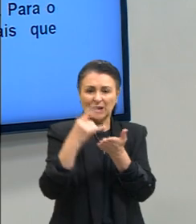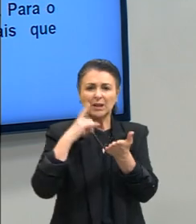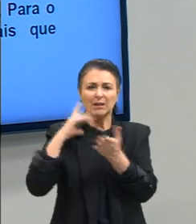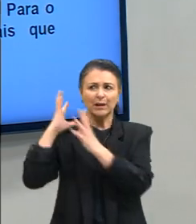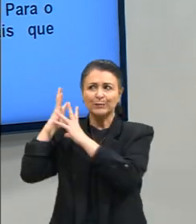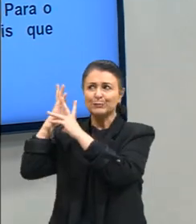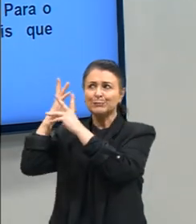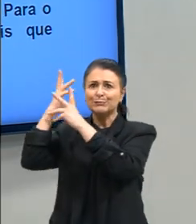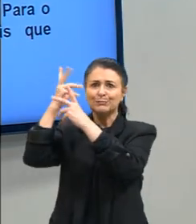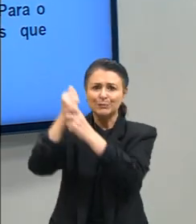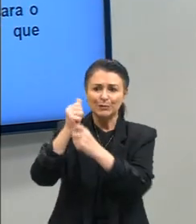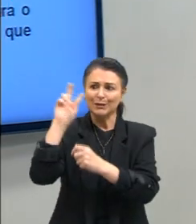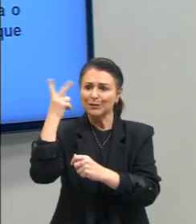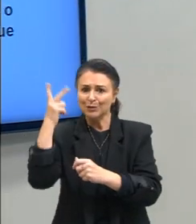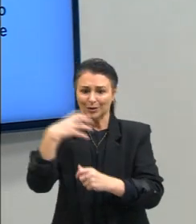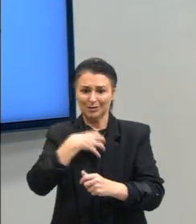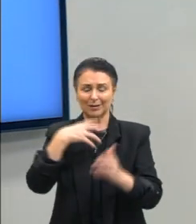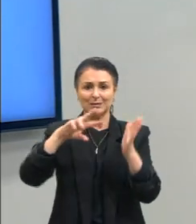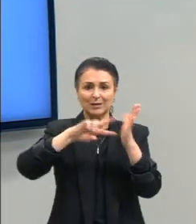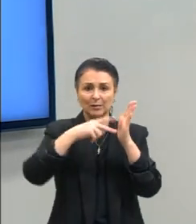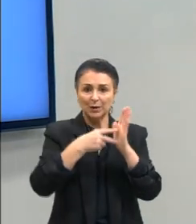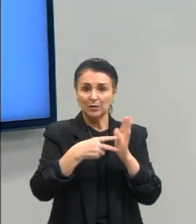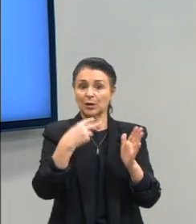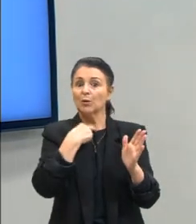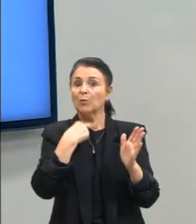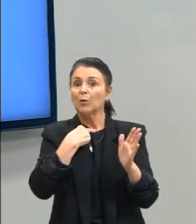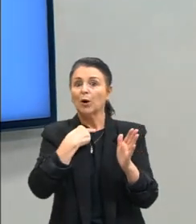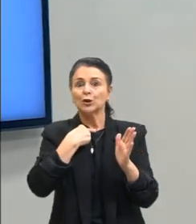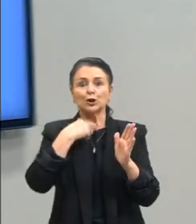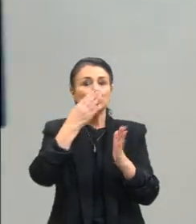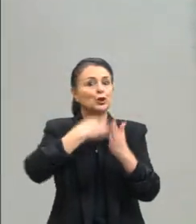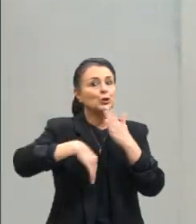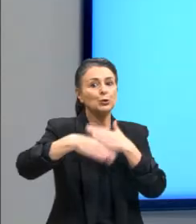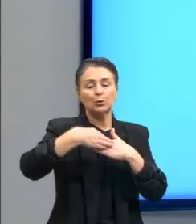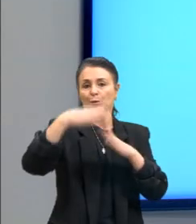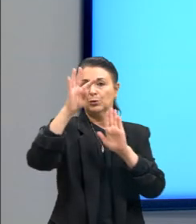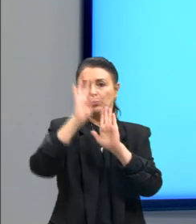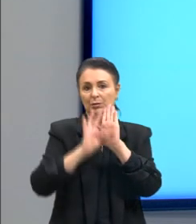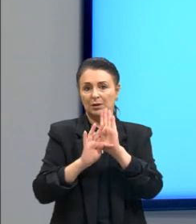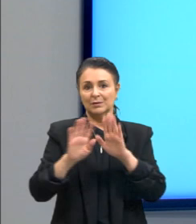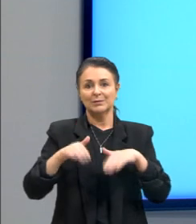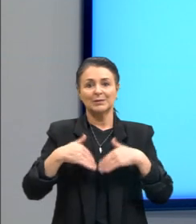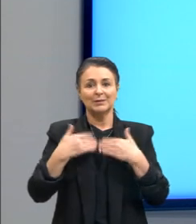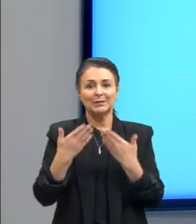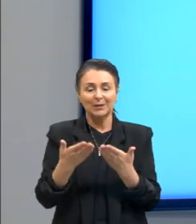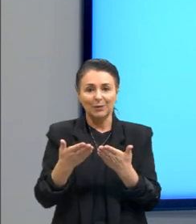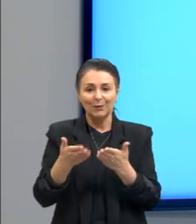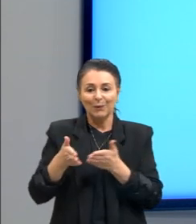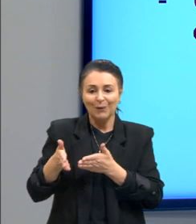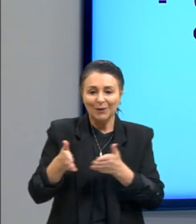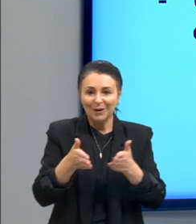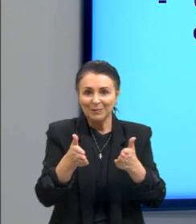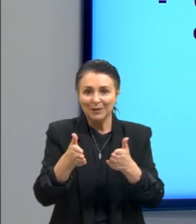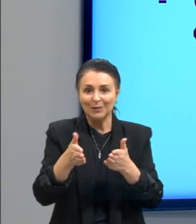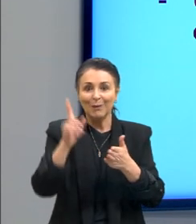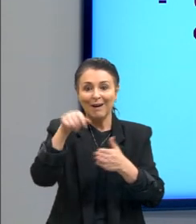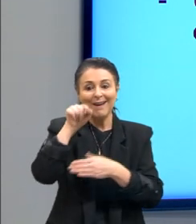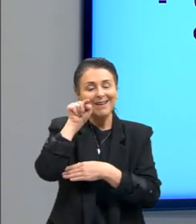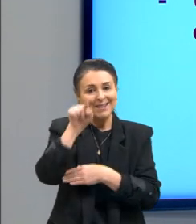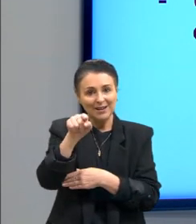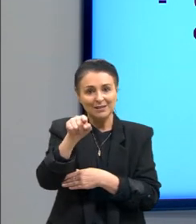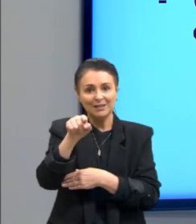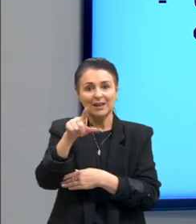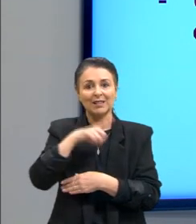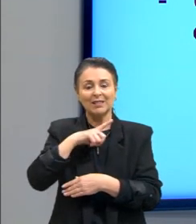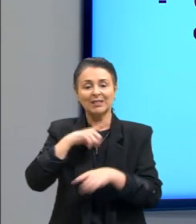semântica né não pode ser o texto todo cuidado com isso certo então o caminho é por aí a gente tem aqui